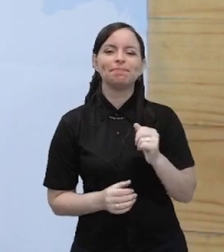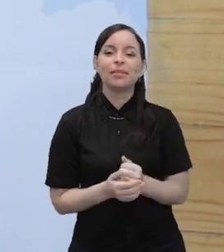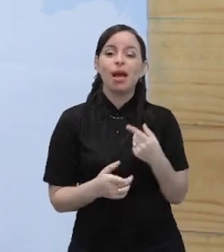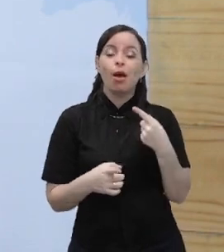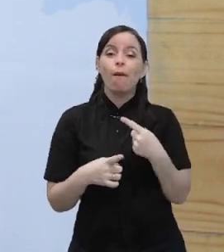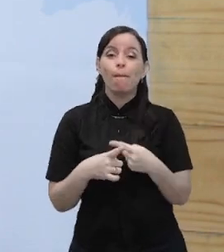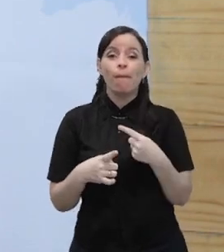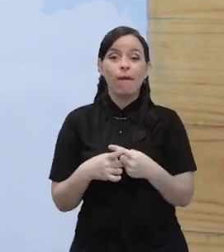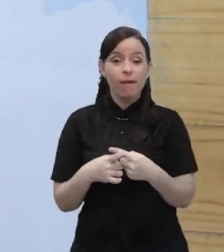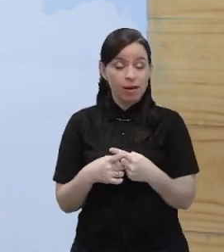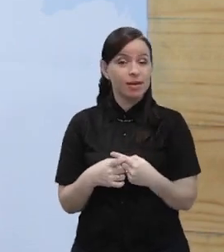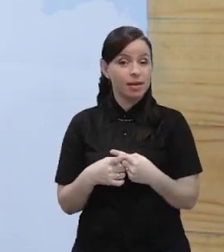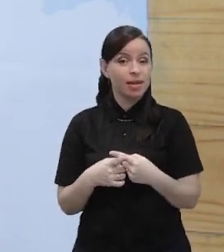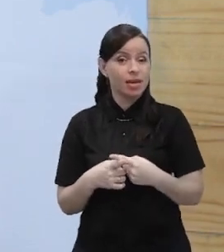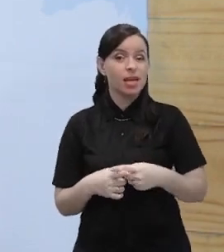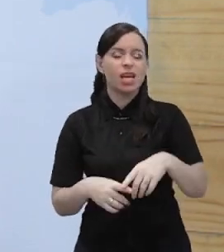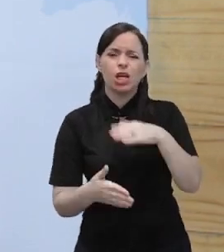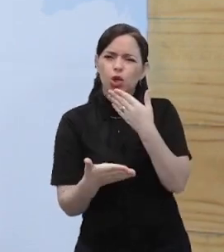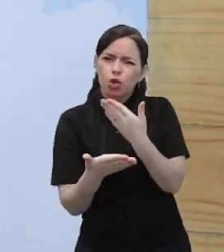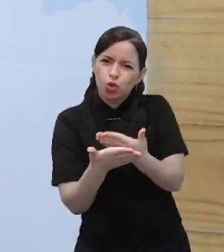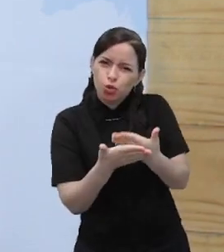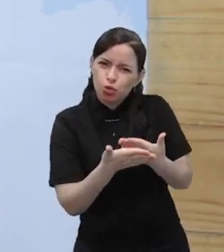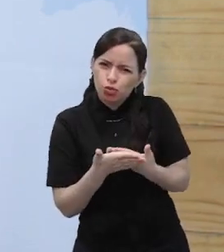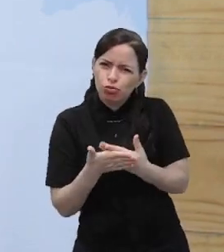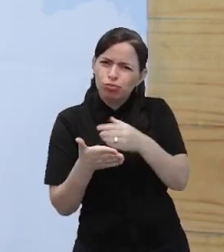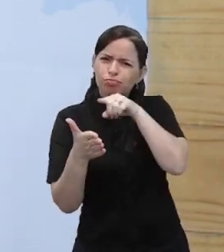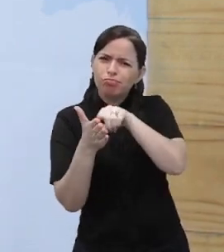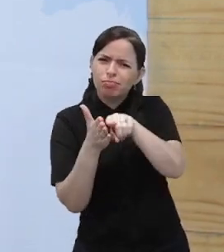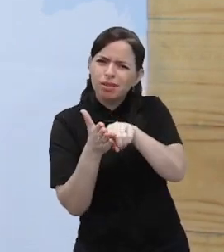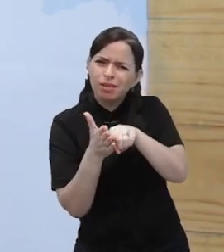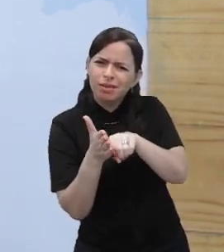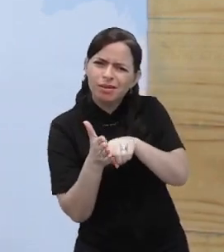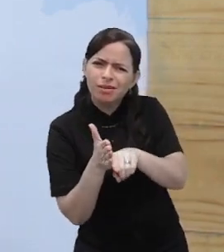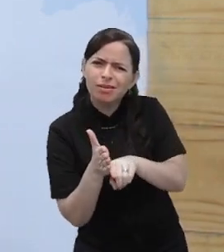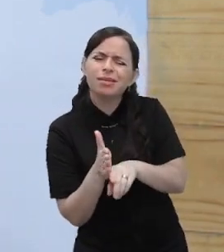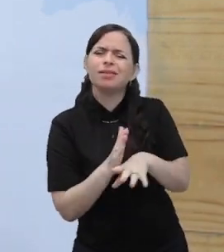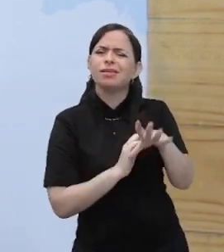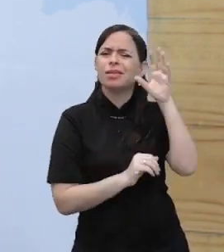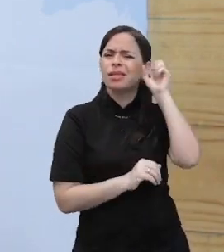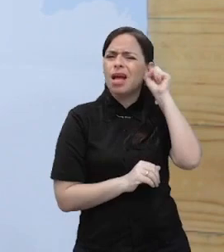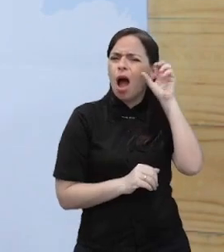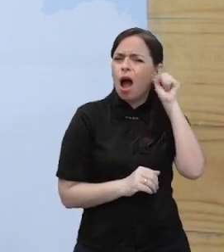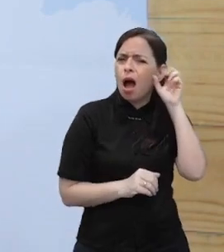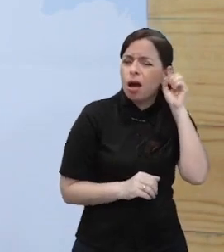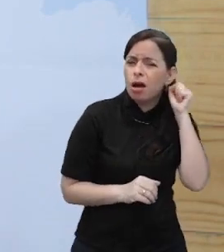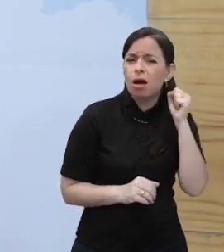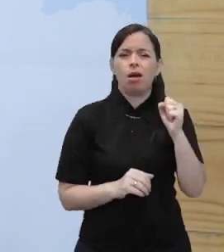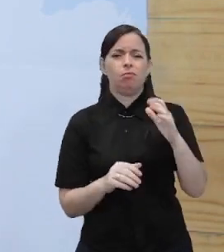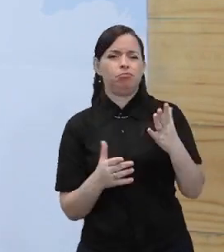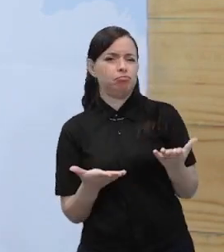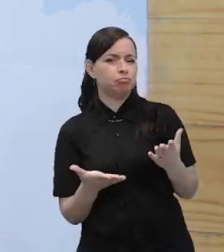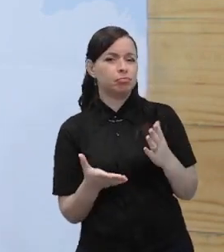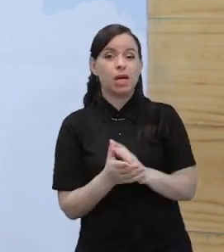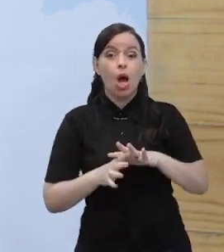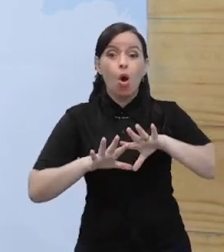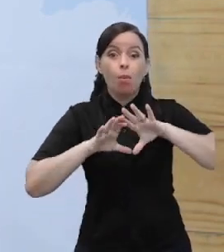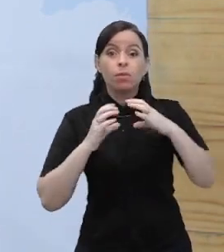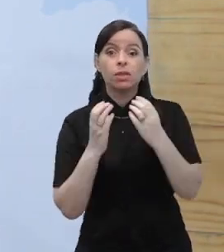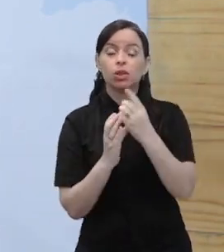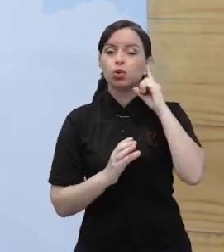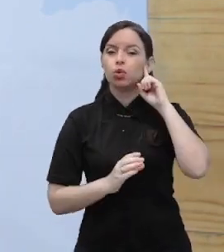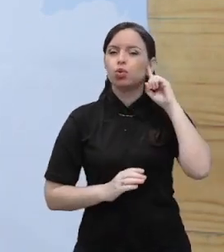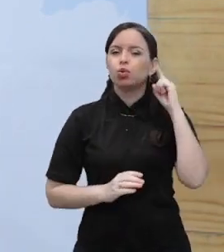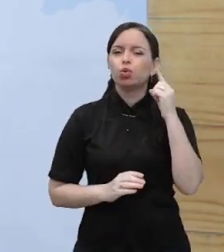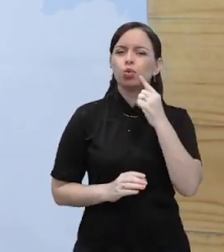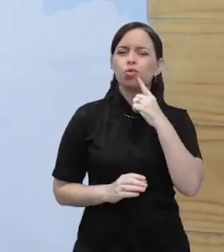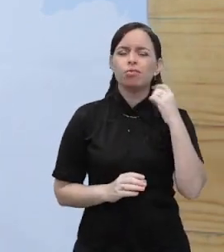lá saem muitos estudos, produção de audiovisual para a comunidade surda de todo o Brasil. E teve uma